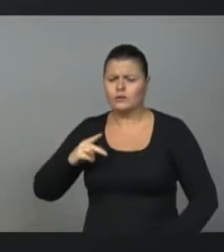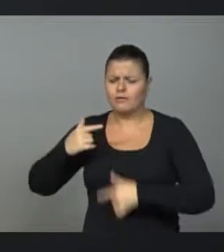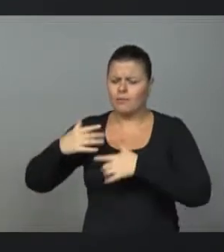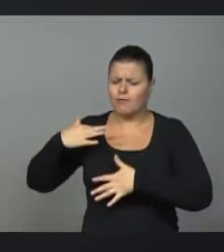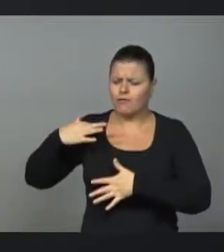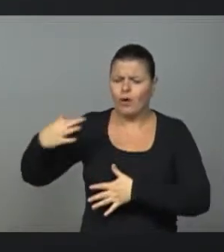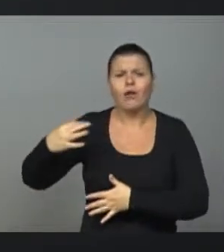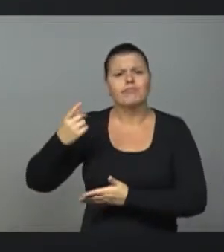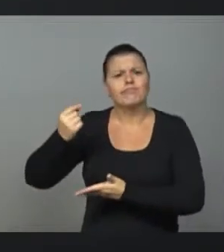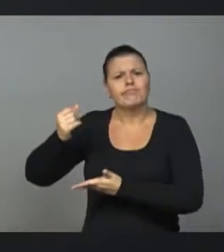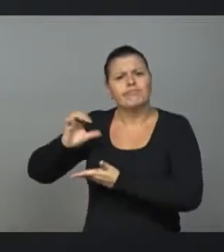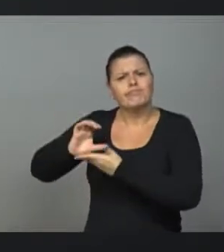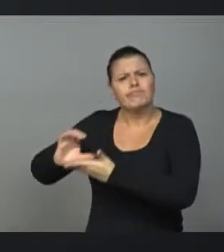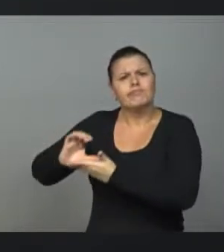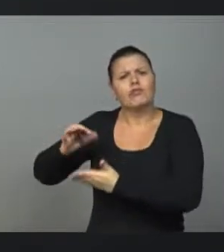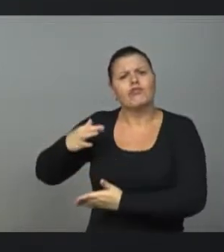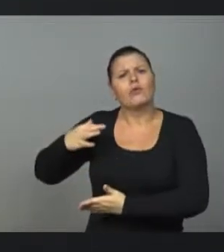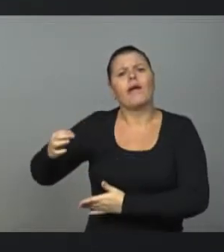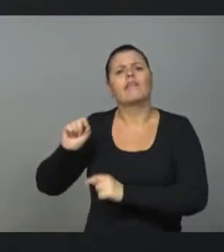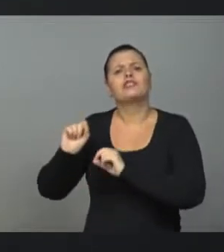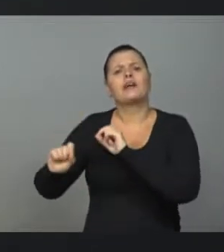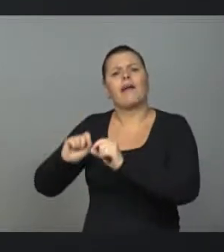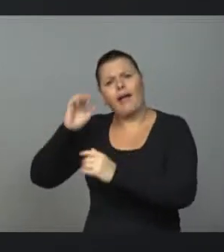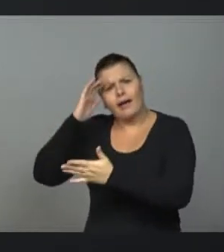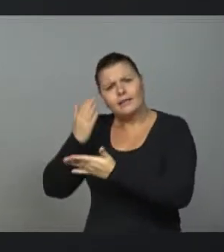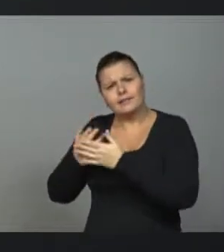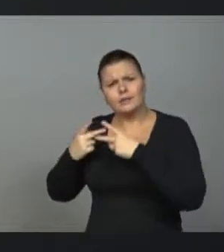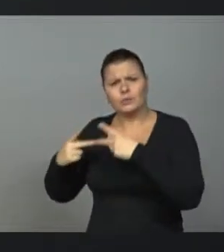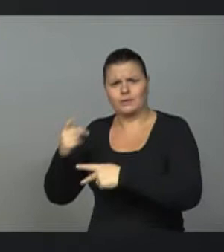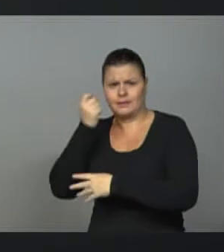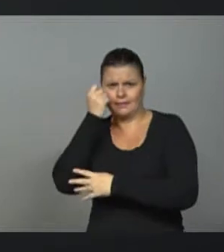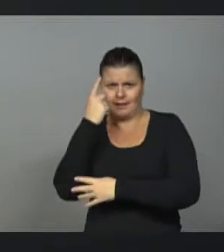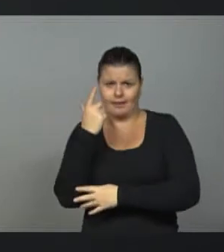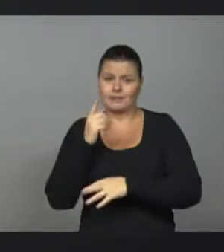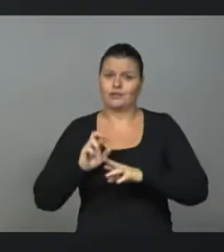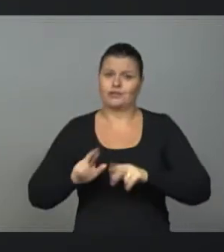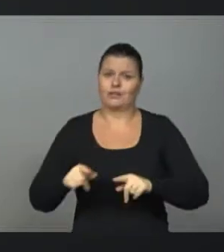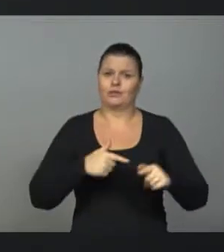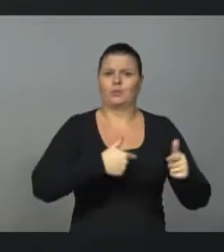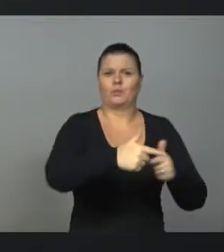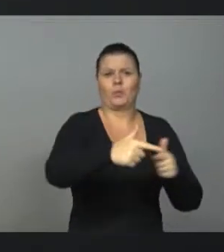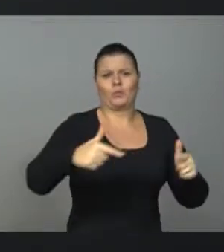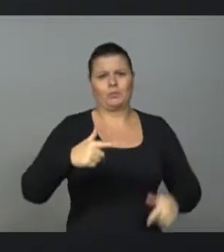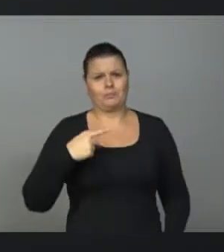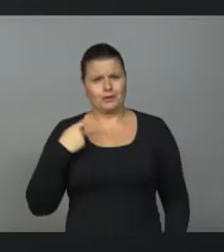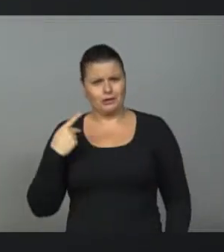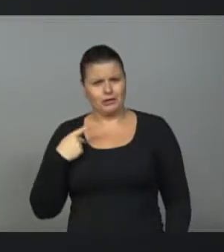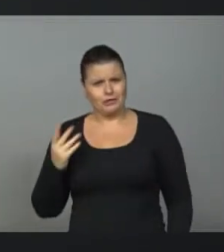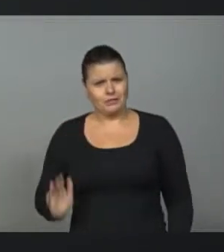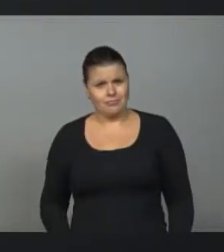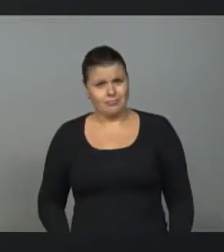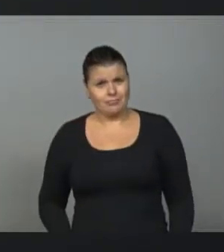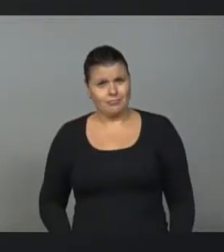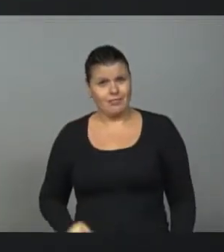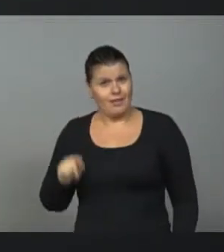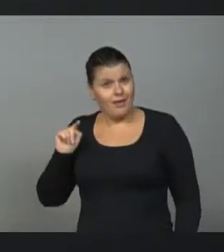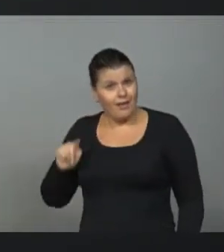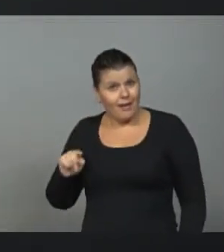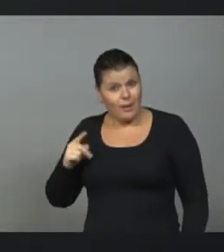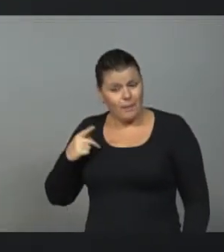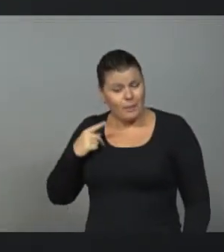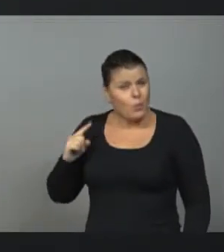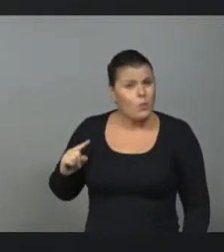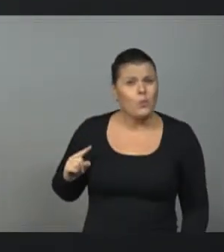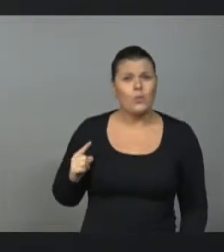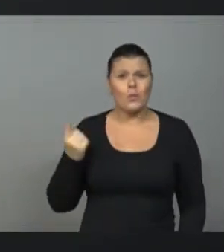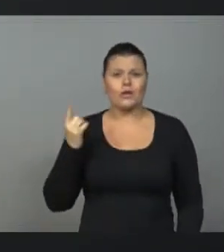contribuições voluntárias daqueles que acreditam nas suas ideias, diferente dos demais partidos. Um partido, e aliás o único partido, que